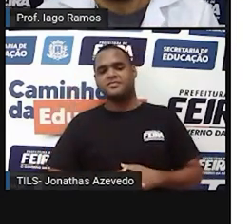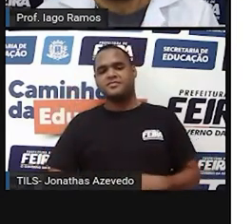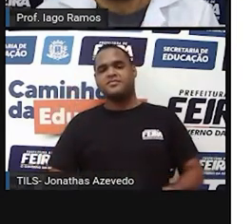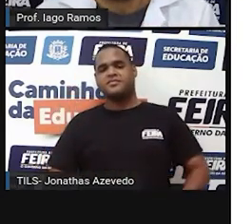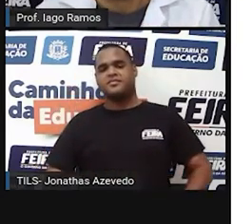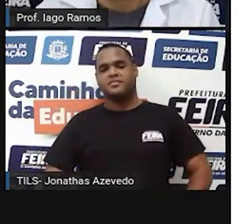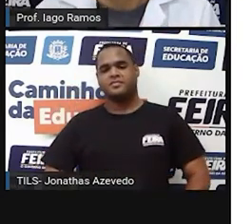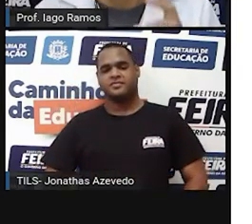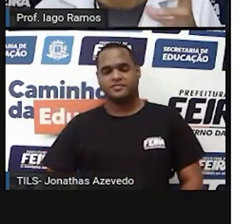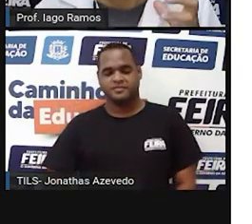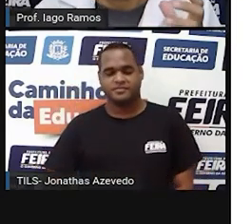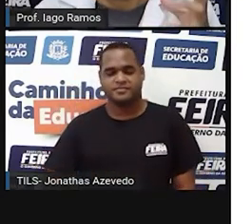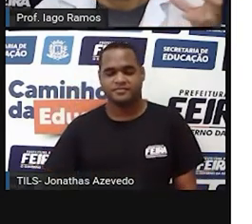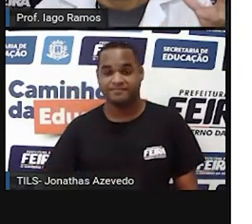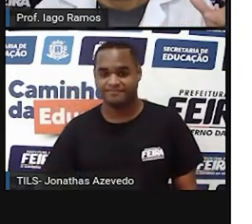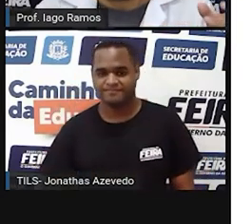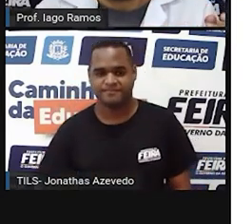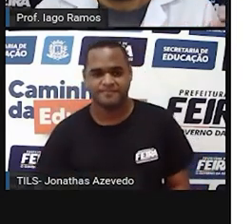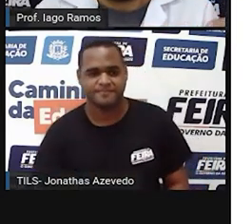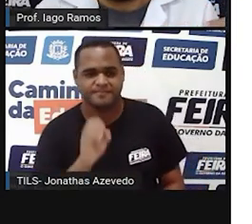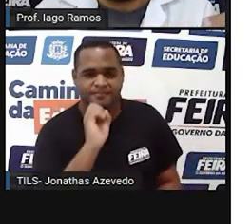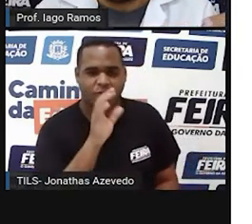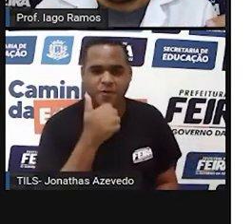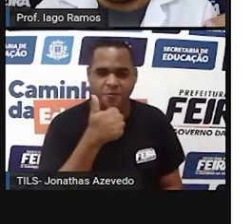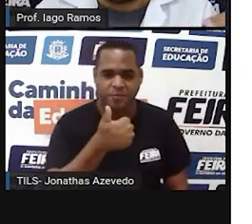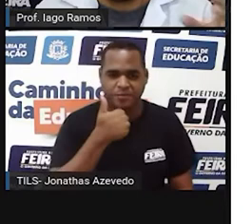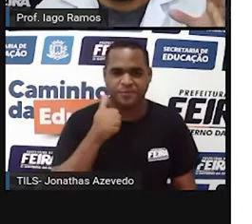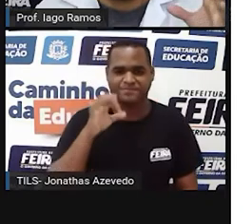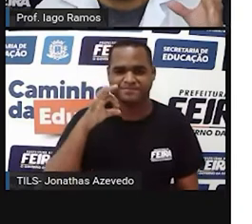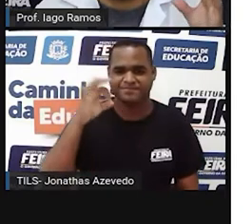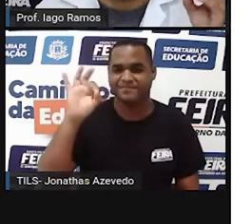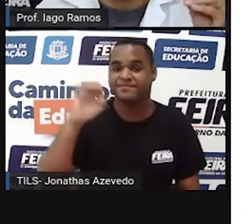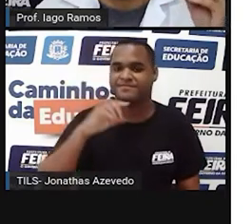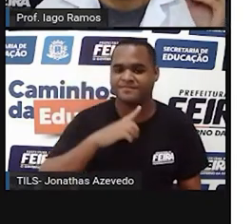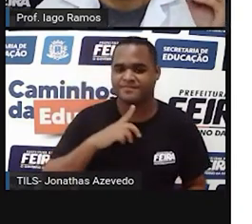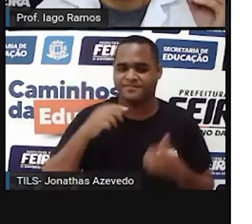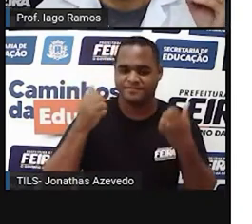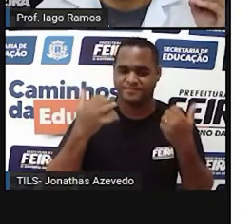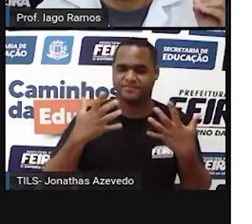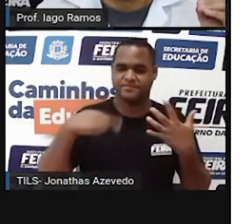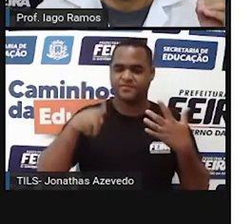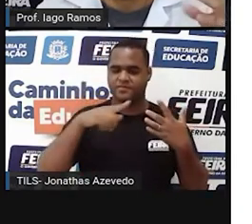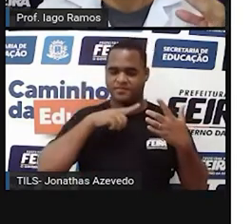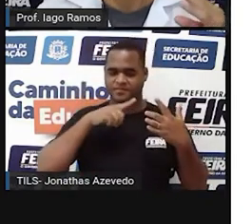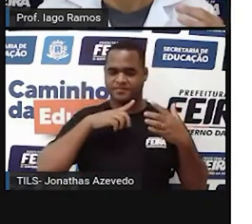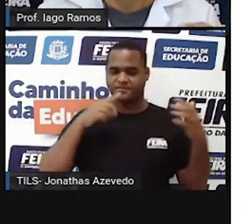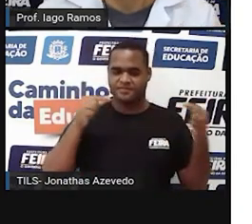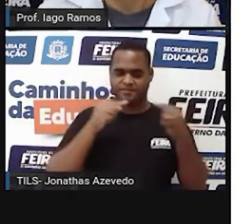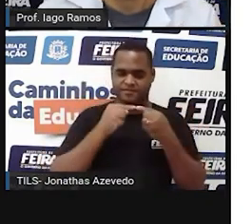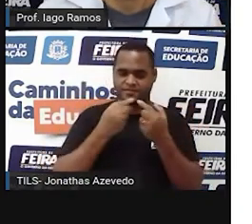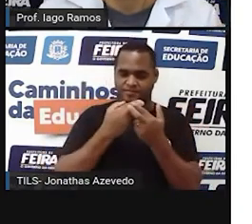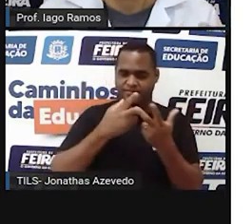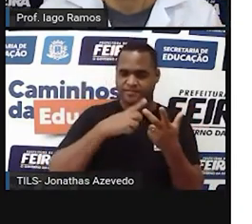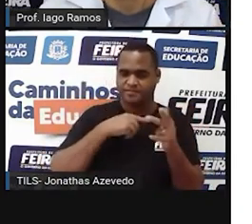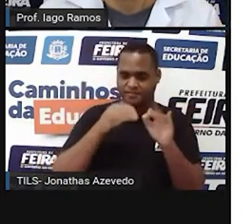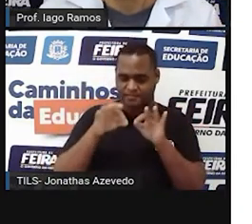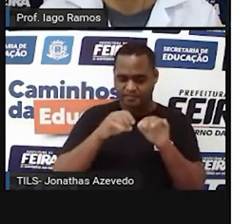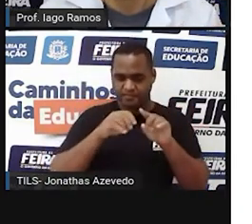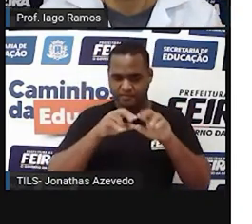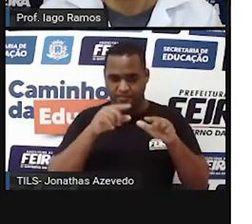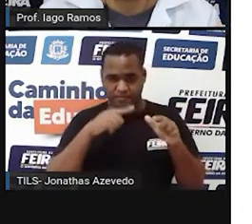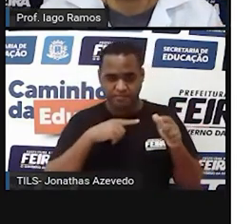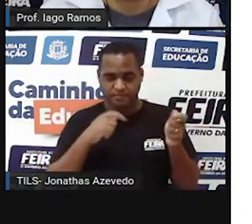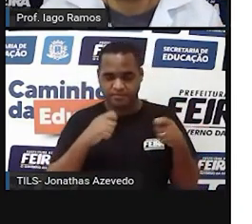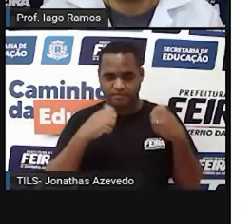Tá? Bom, ótimo. Então, aqui a gente tem a forma de calcular o volume